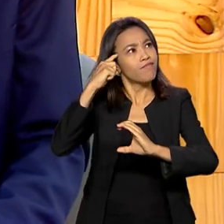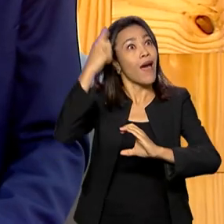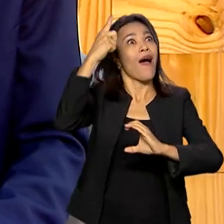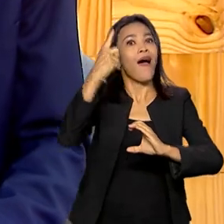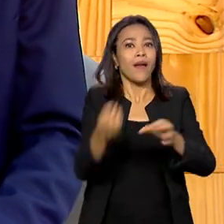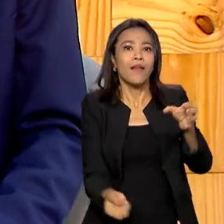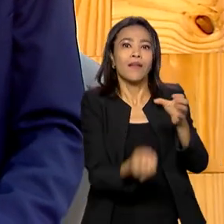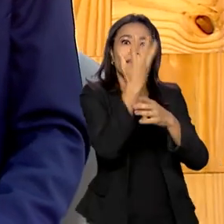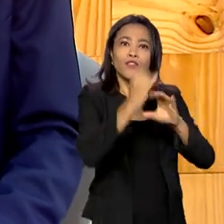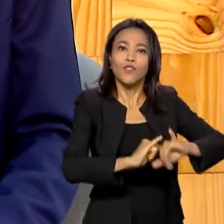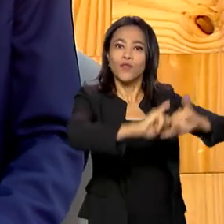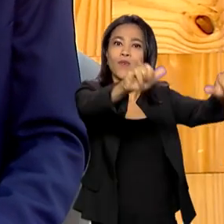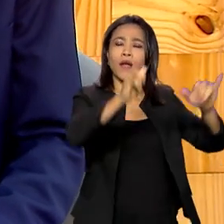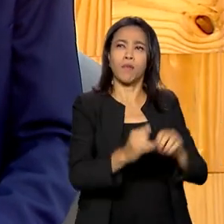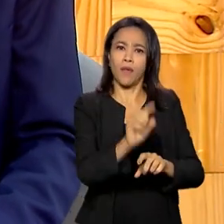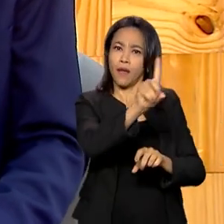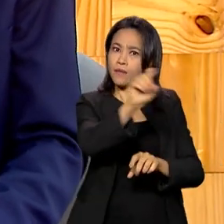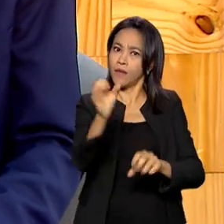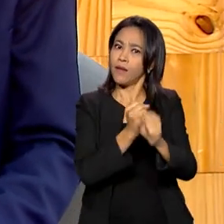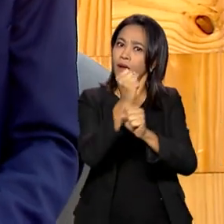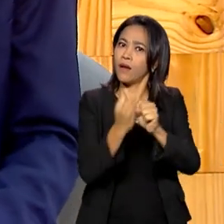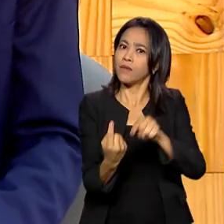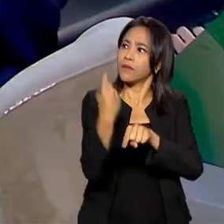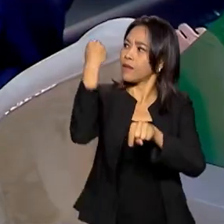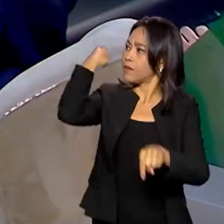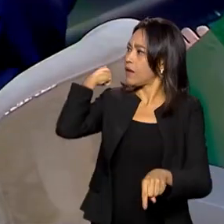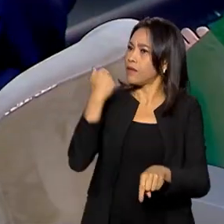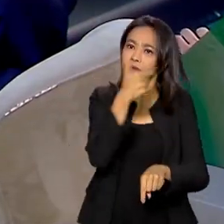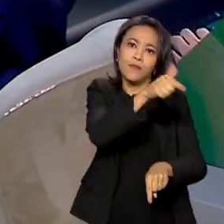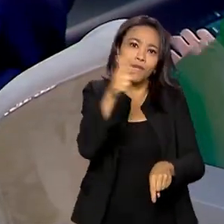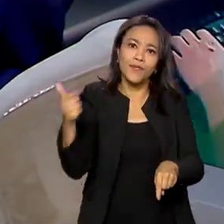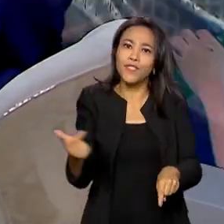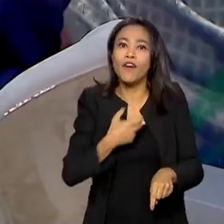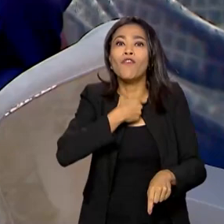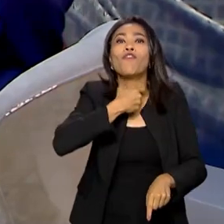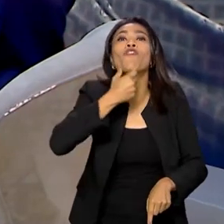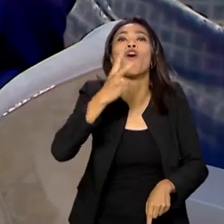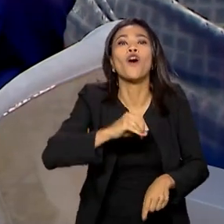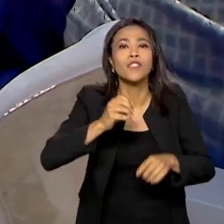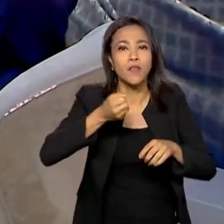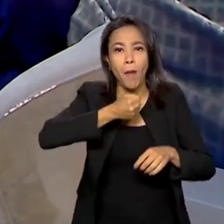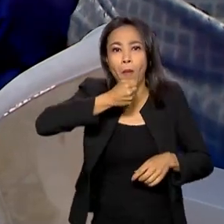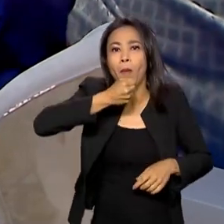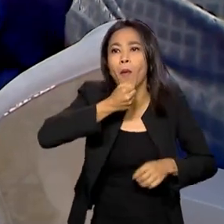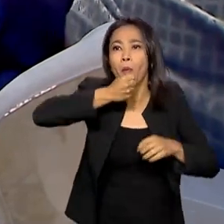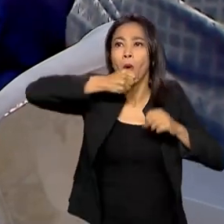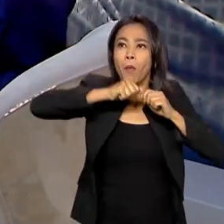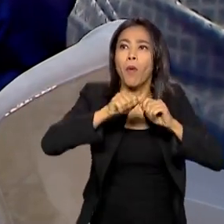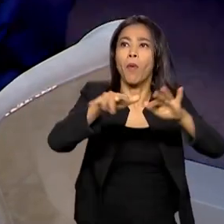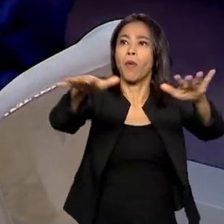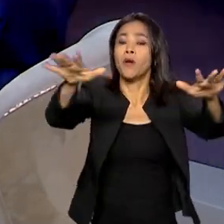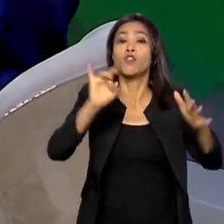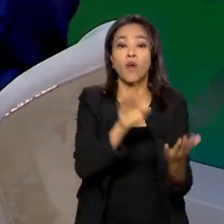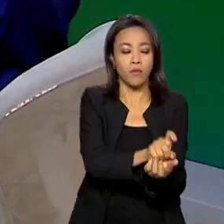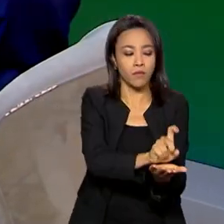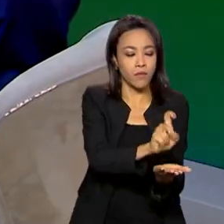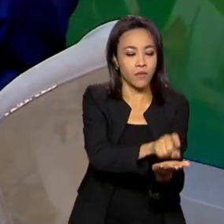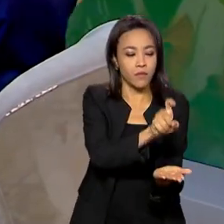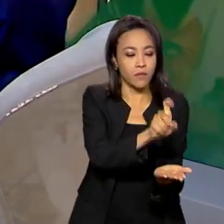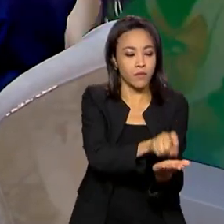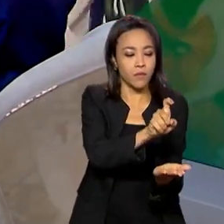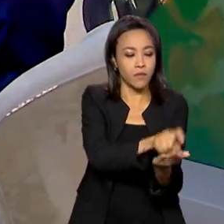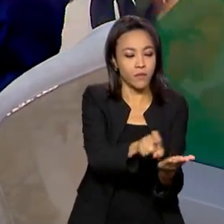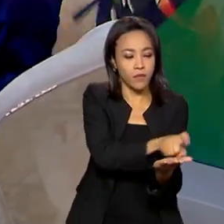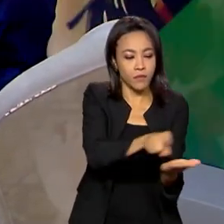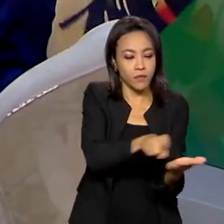de comunicação, porque 100 anos atrás, naquela época, não havia nem transmissão de voz, né? Havia somente transmissão de sinais. Então, conta um pouquinho